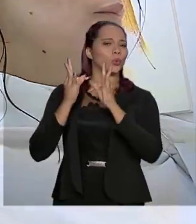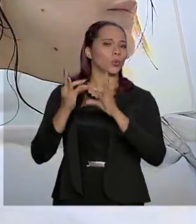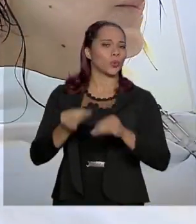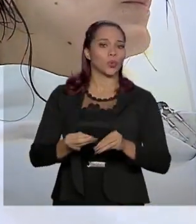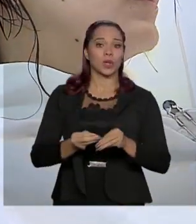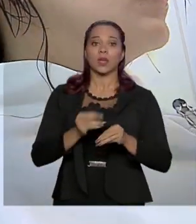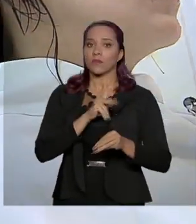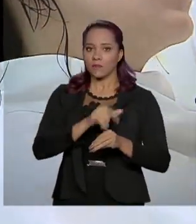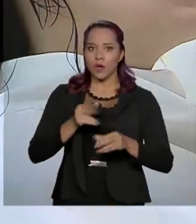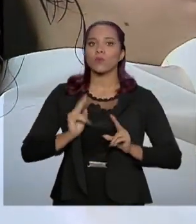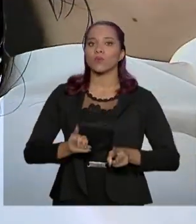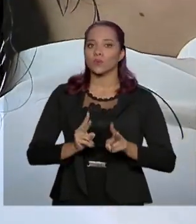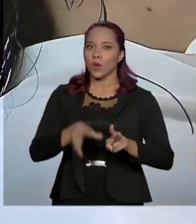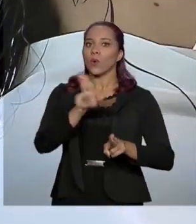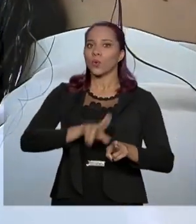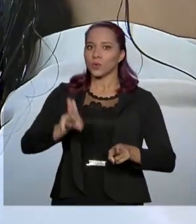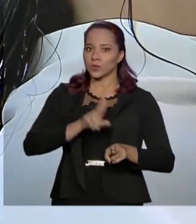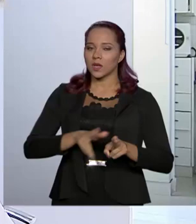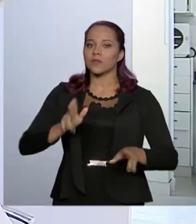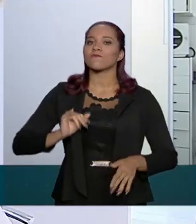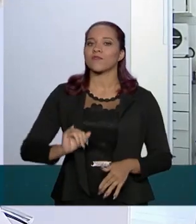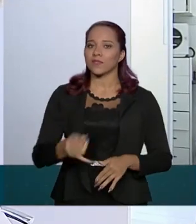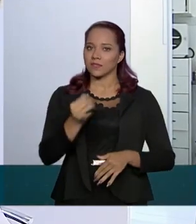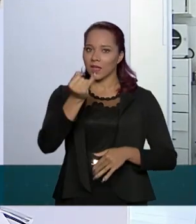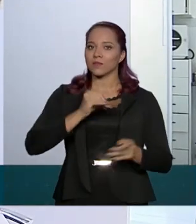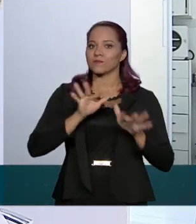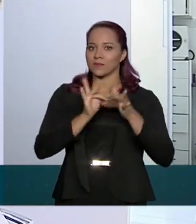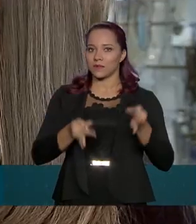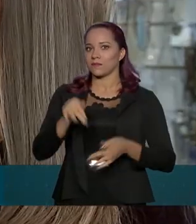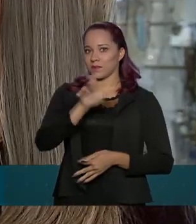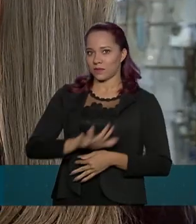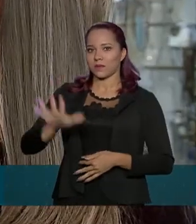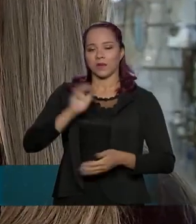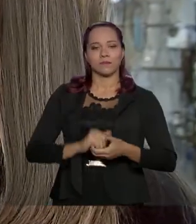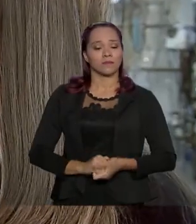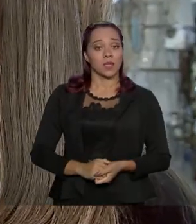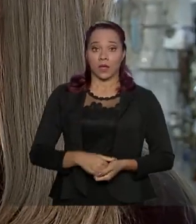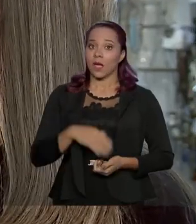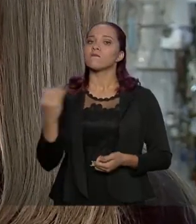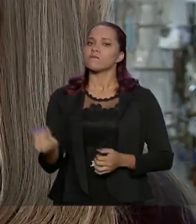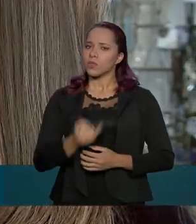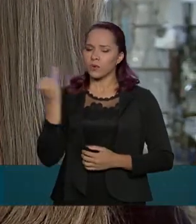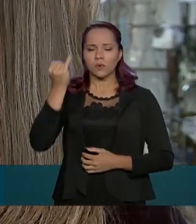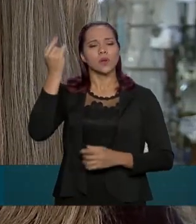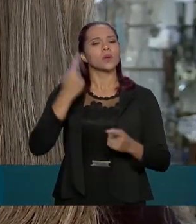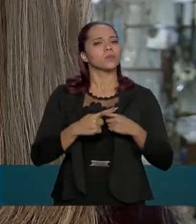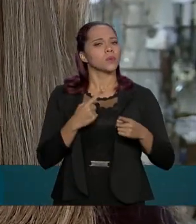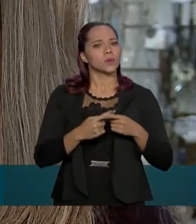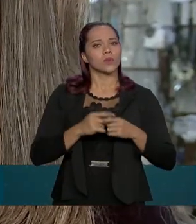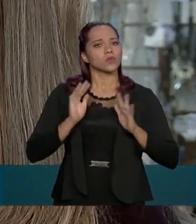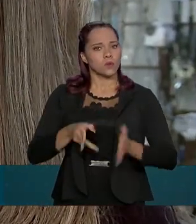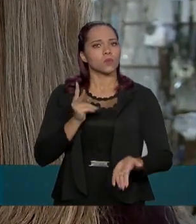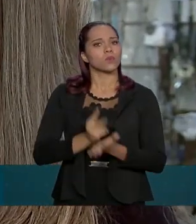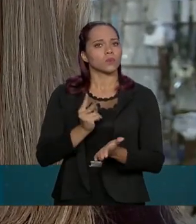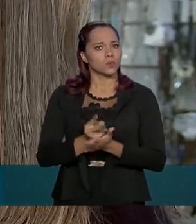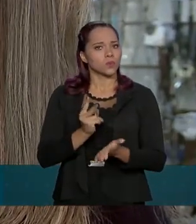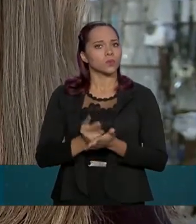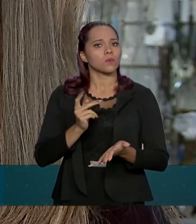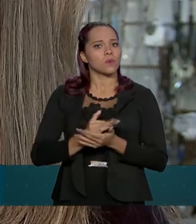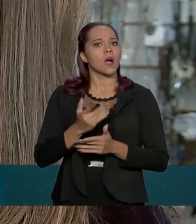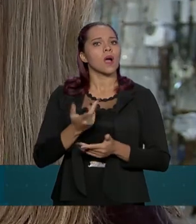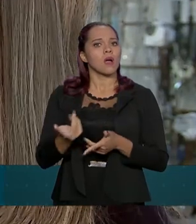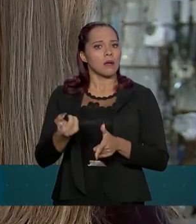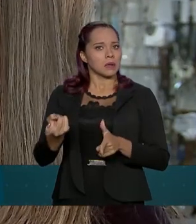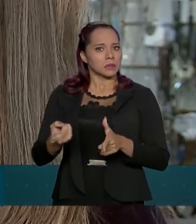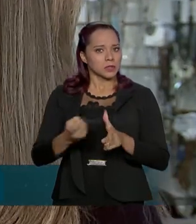e continuará a usufruir das vantagens do Simples Nacional. É muito importante até porque para a gente manter as nossas contas